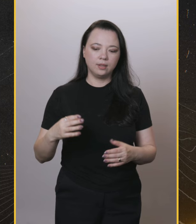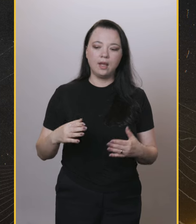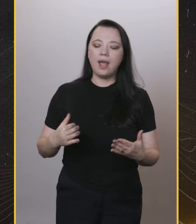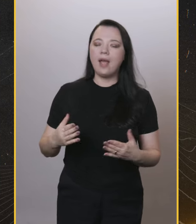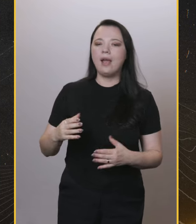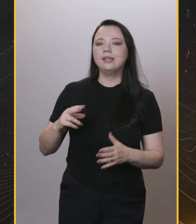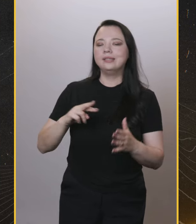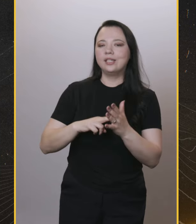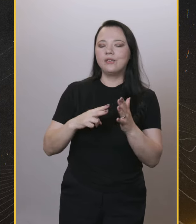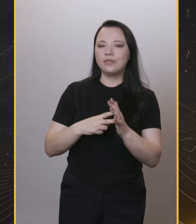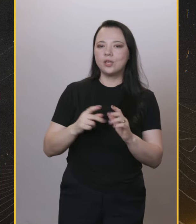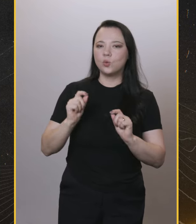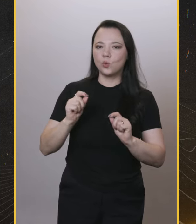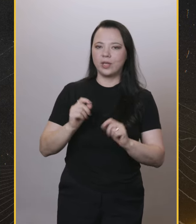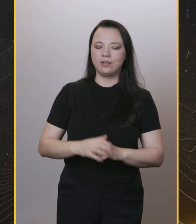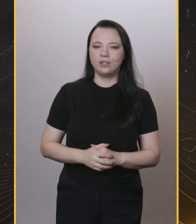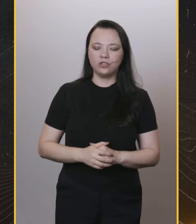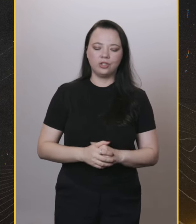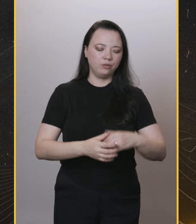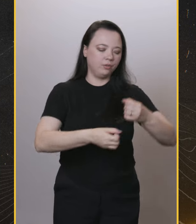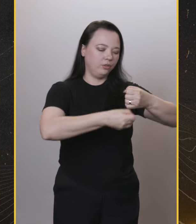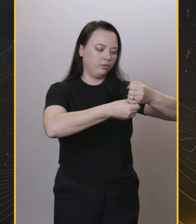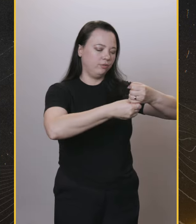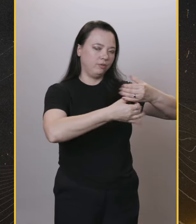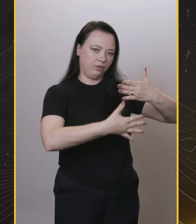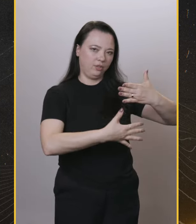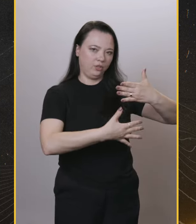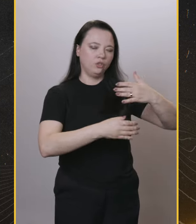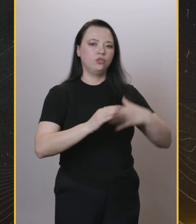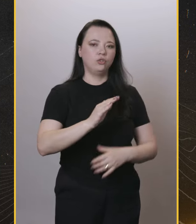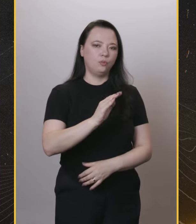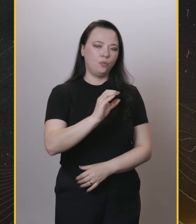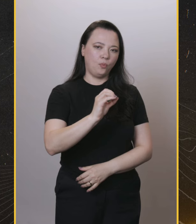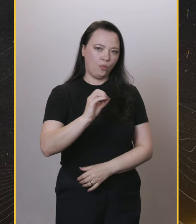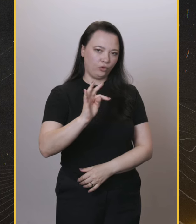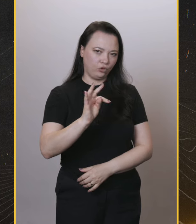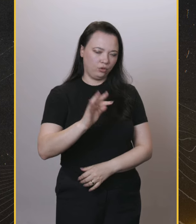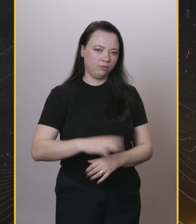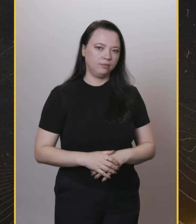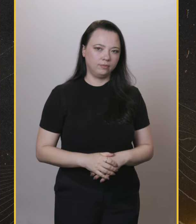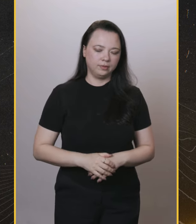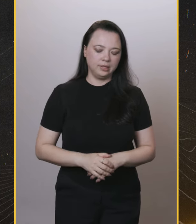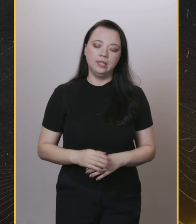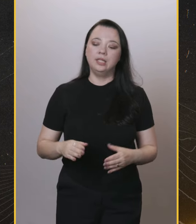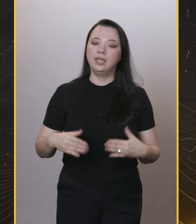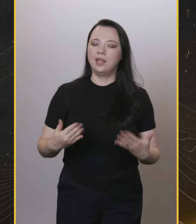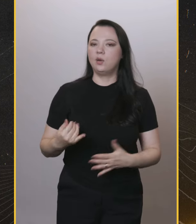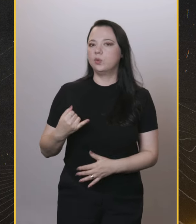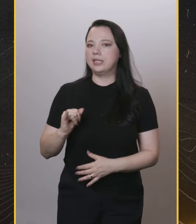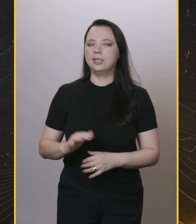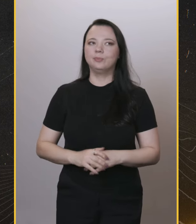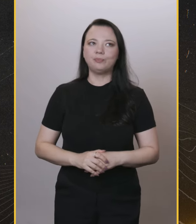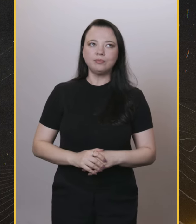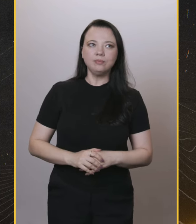que é? Esse aí é o telefone do... Pô, ajuda aí. É 11-3-2-30-5156. É o chatbot do WhatsApp para você pedir para